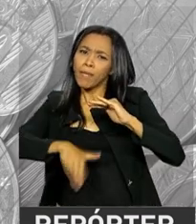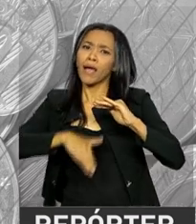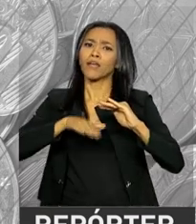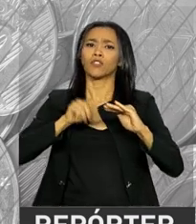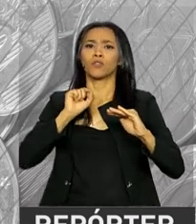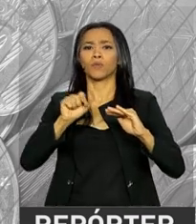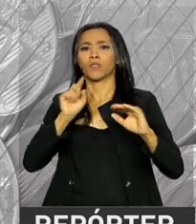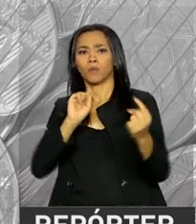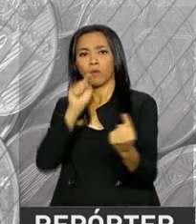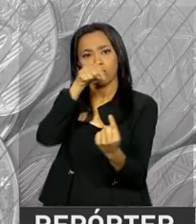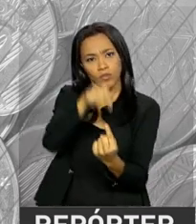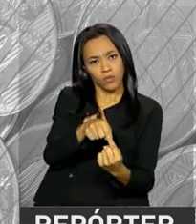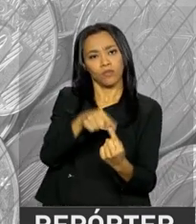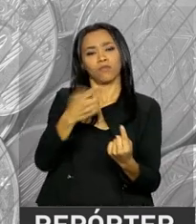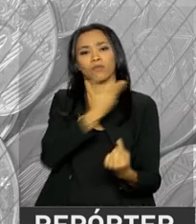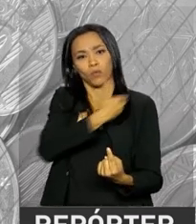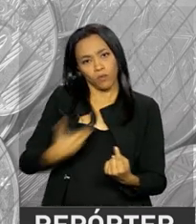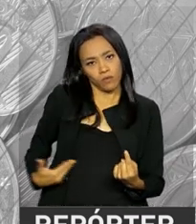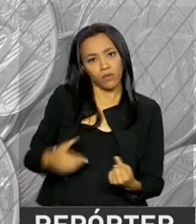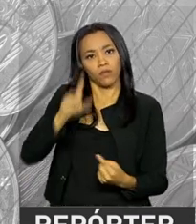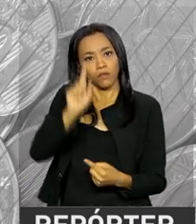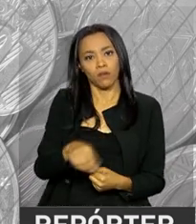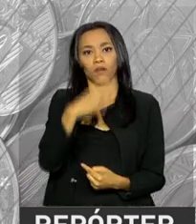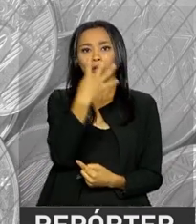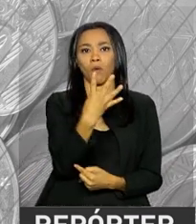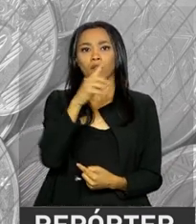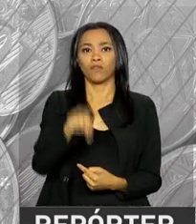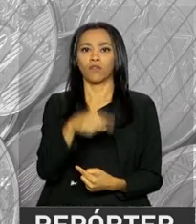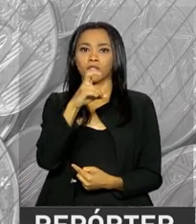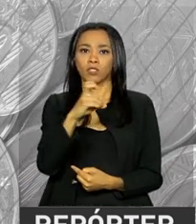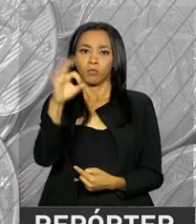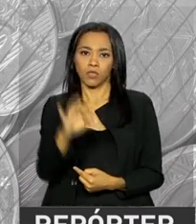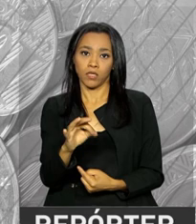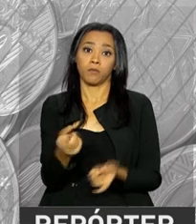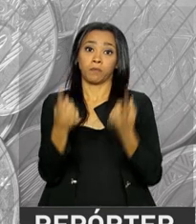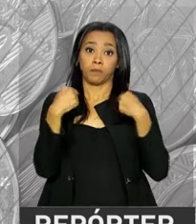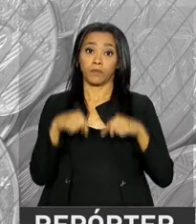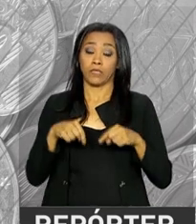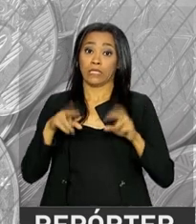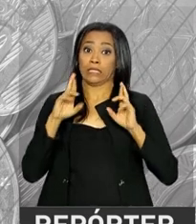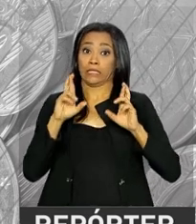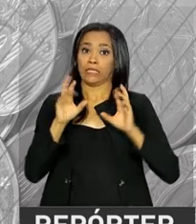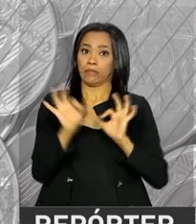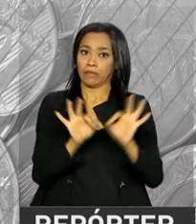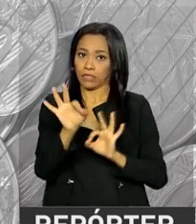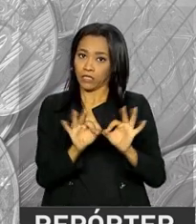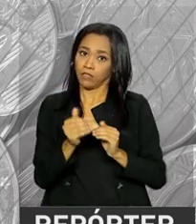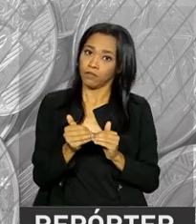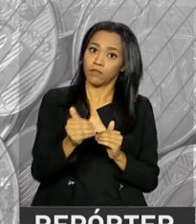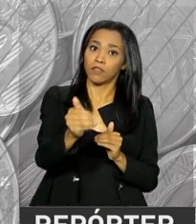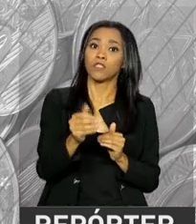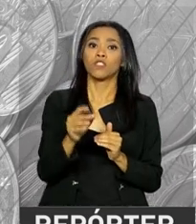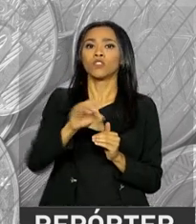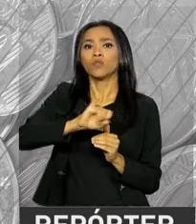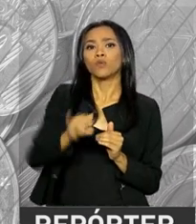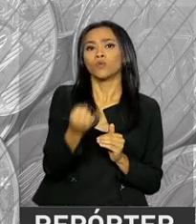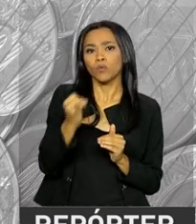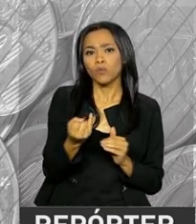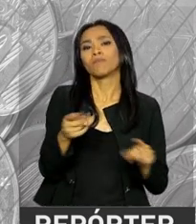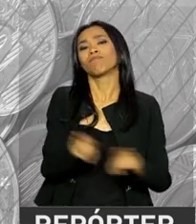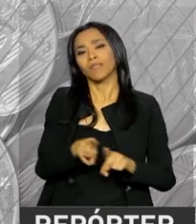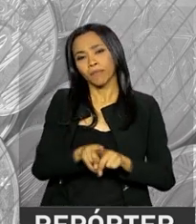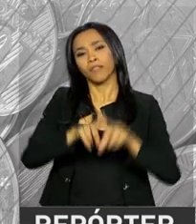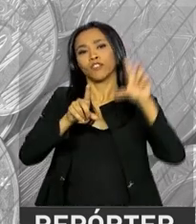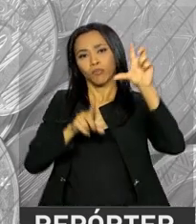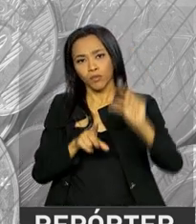do centro da meta que é de 4,5%. Já a expectativa para a taxa básica de juros também caiu,